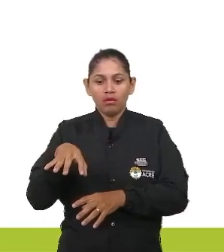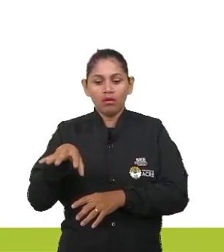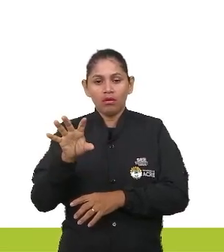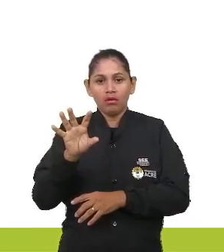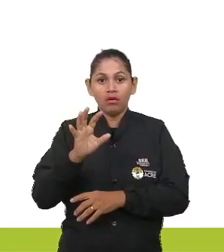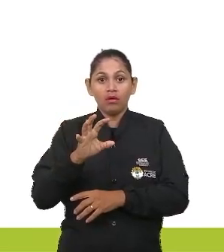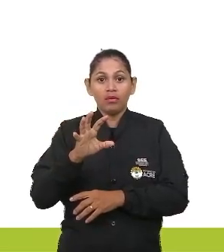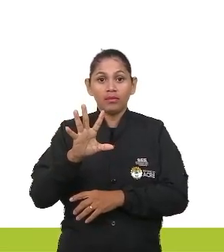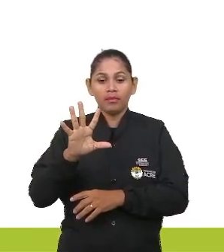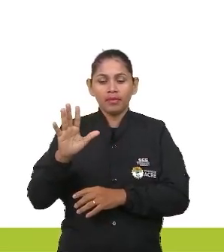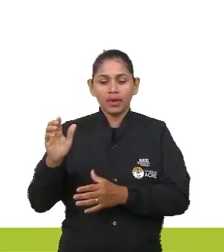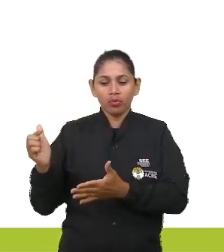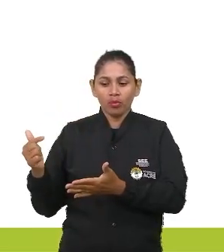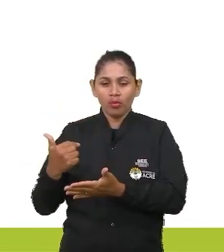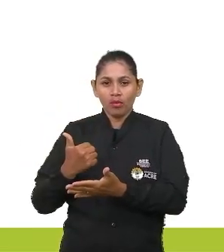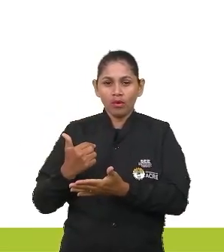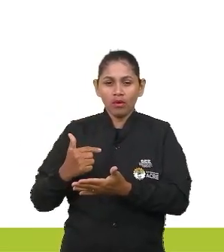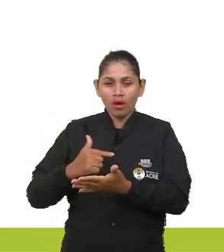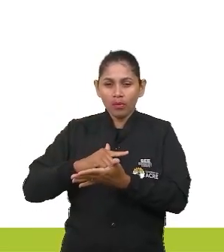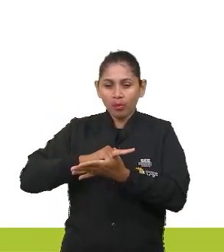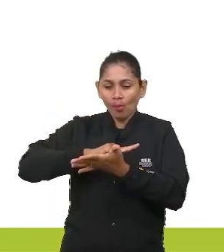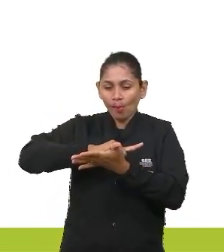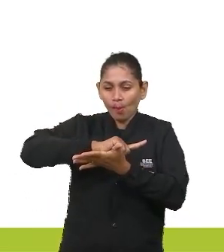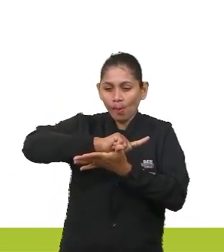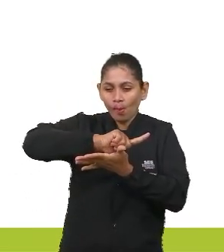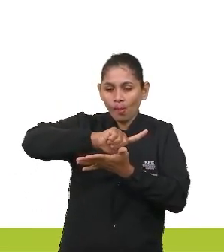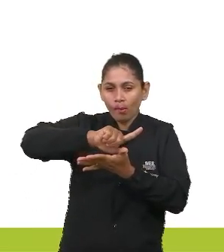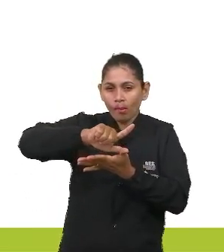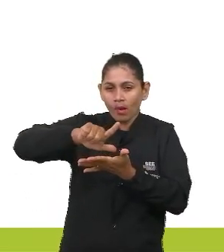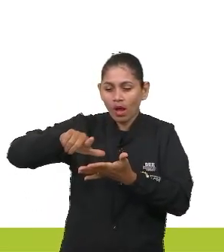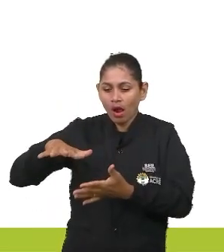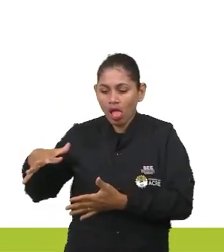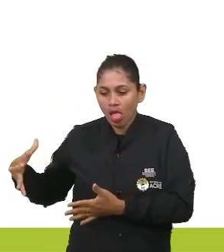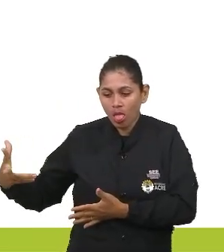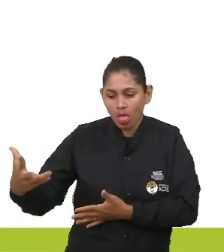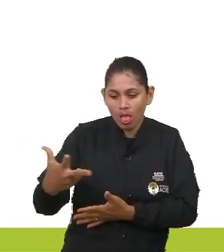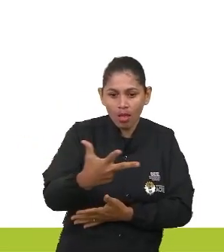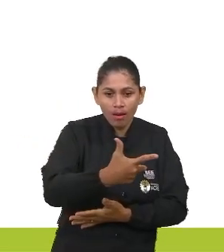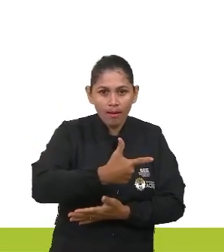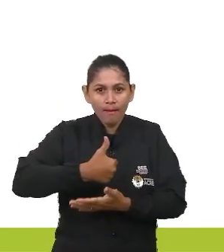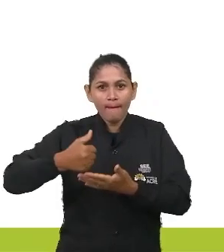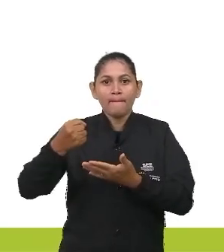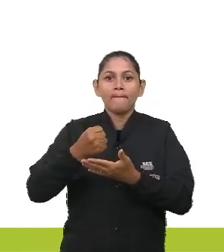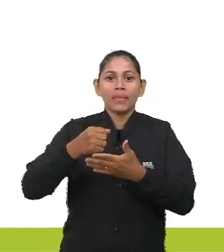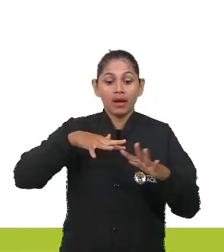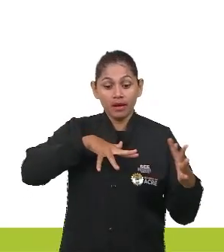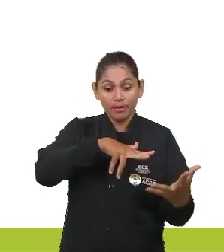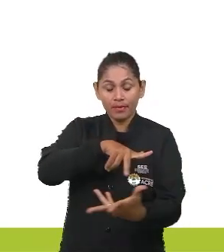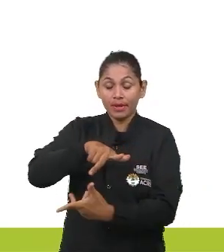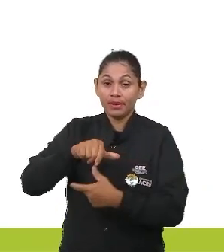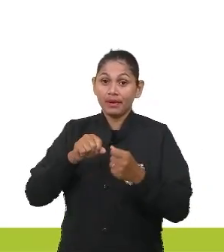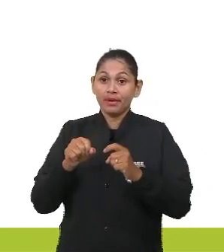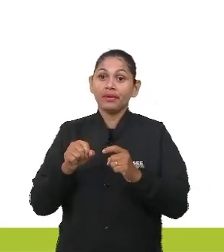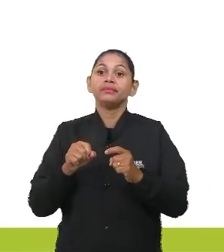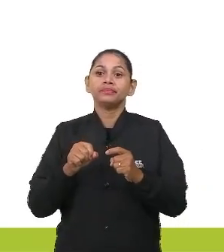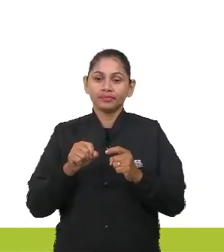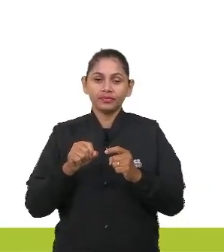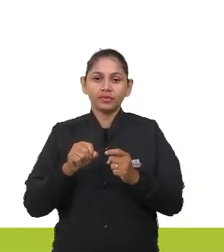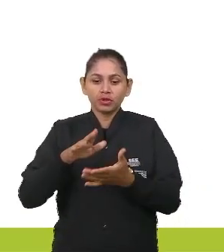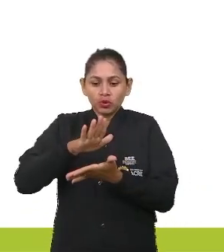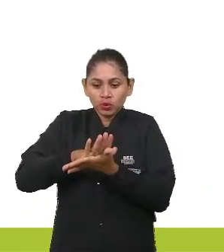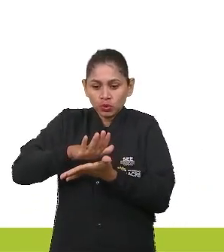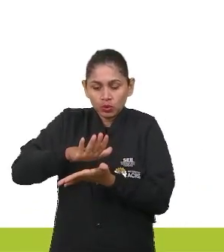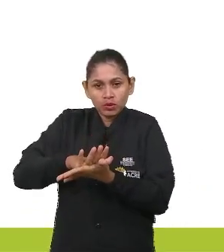é o último desses robôs e sua vida consiste em compactar o lixo